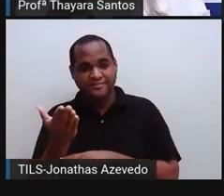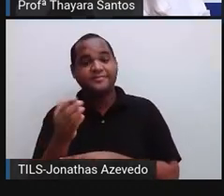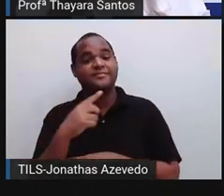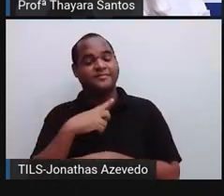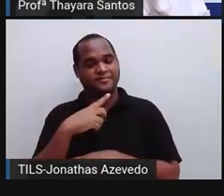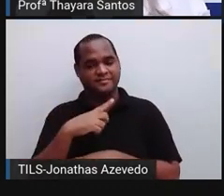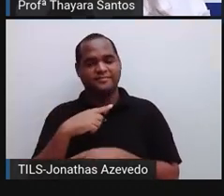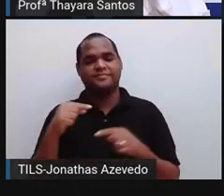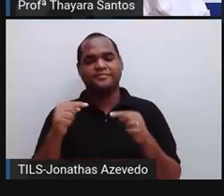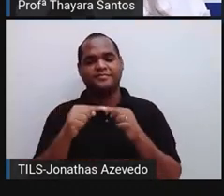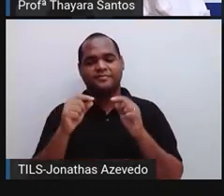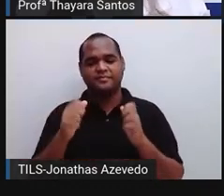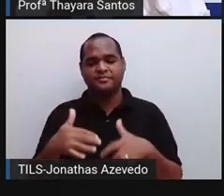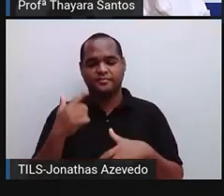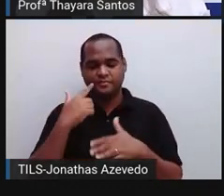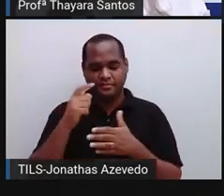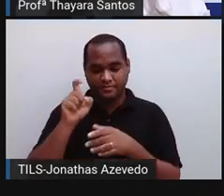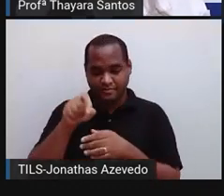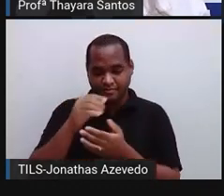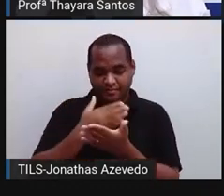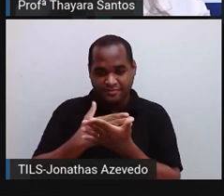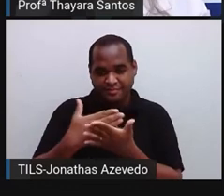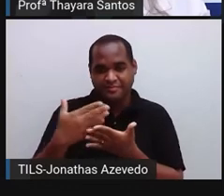tela aqui. É só clicar em começar.